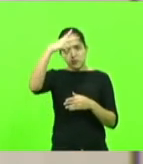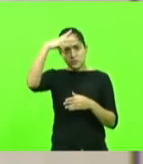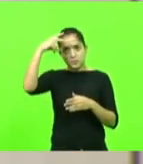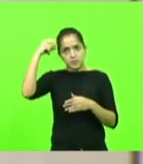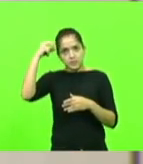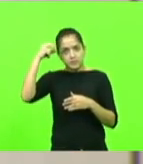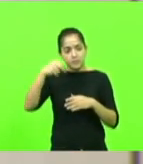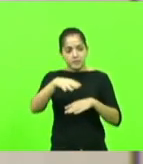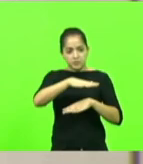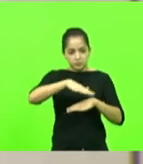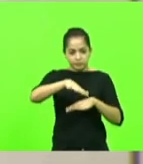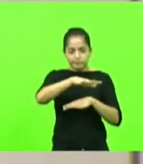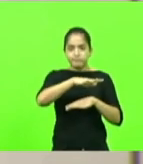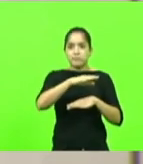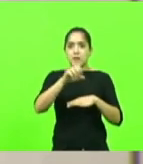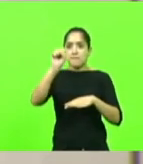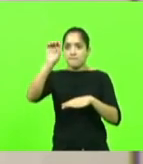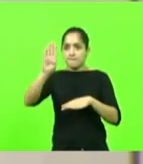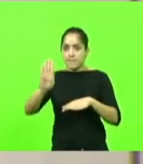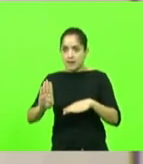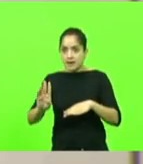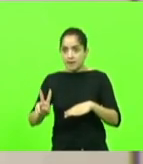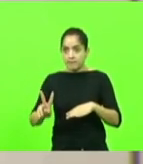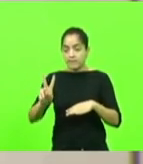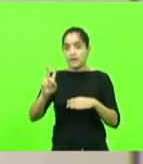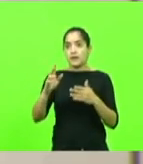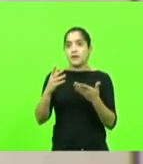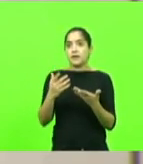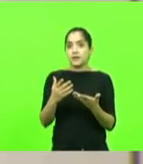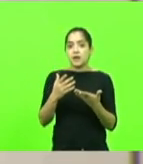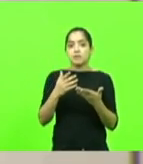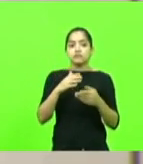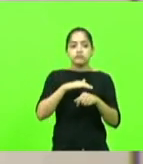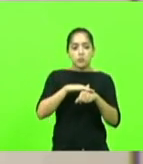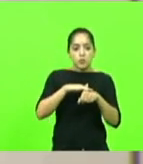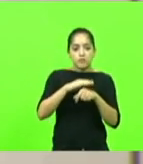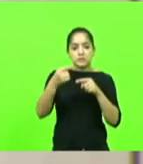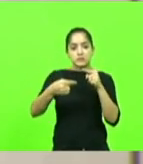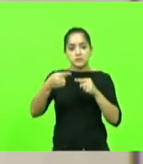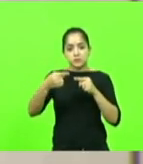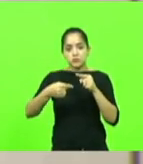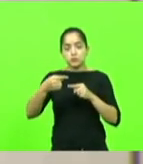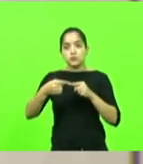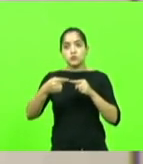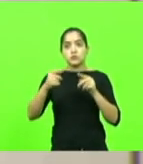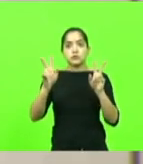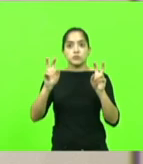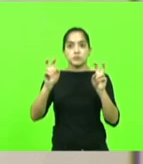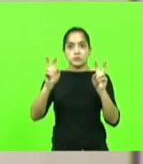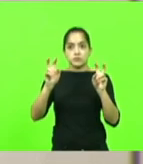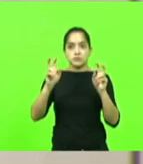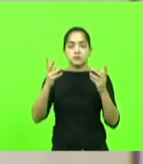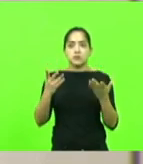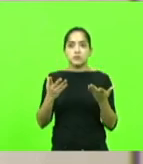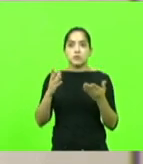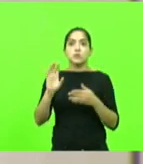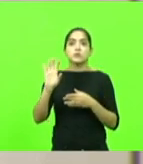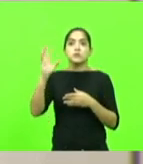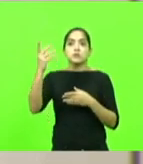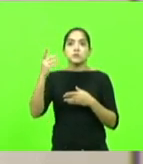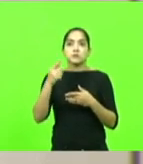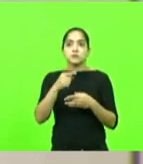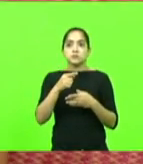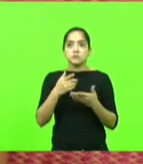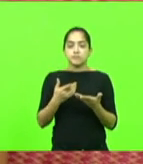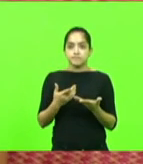eixo ali de Barra Velha para a gente proporcionar uma conversa com a segurança pública a respeito dessa situação, deputado Maurício.